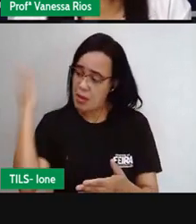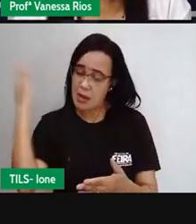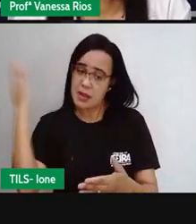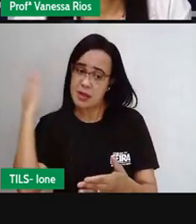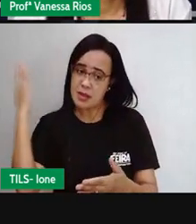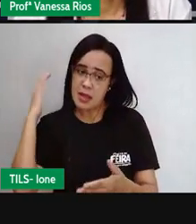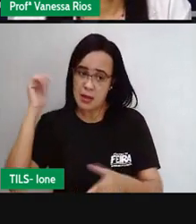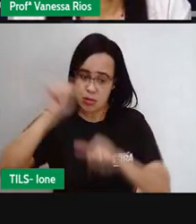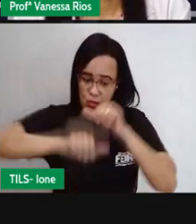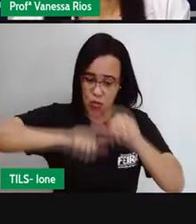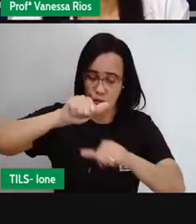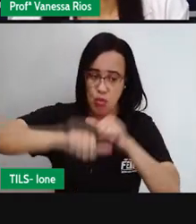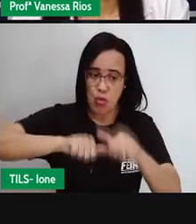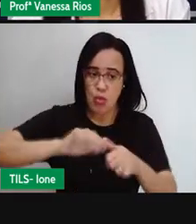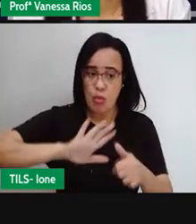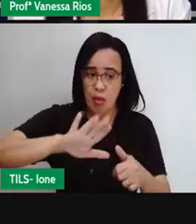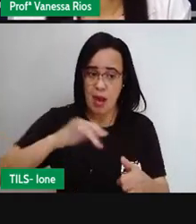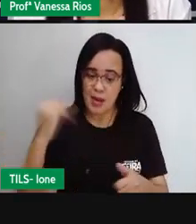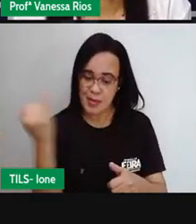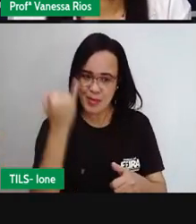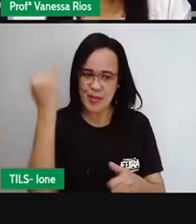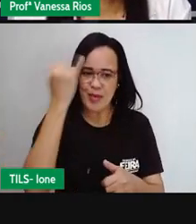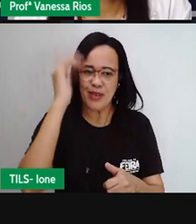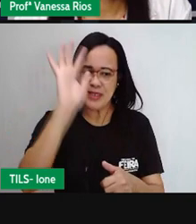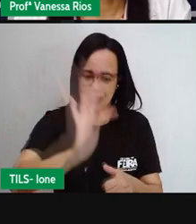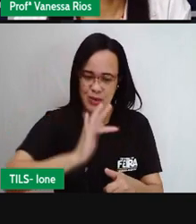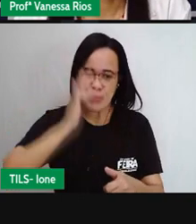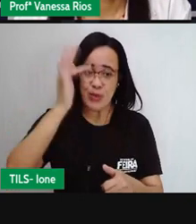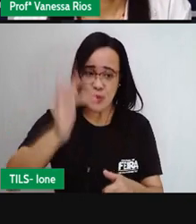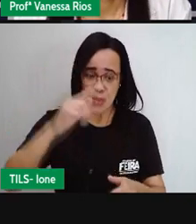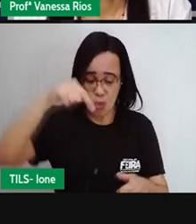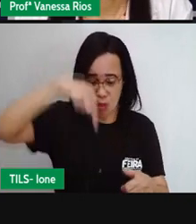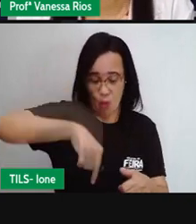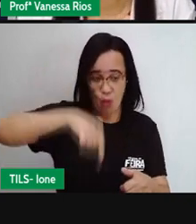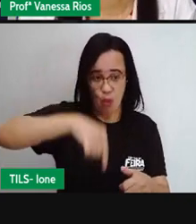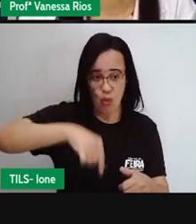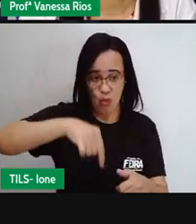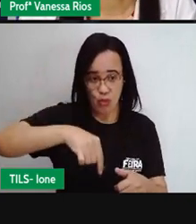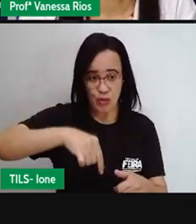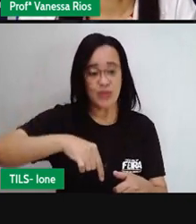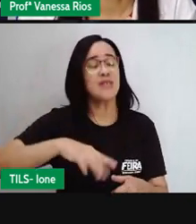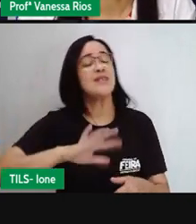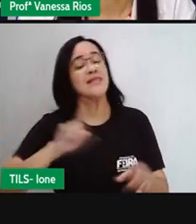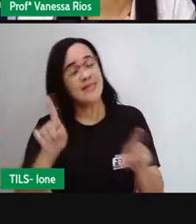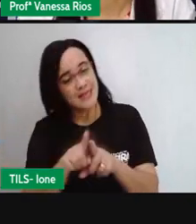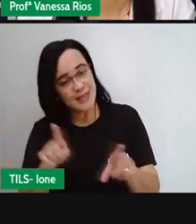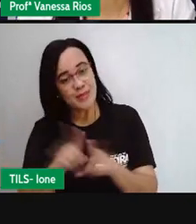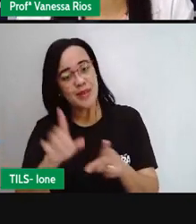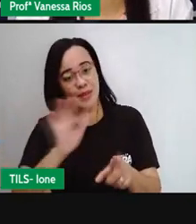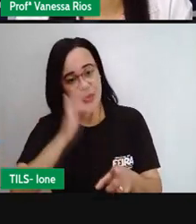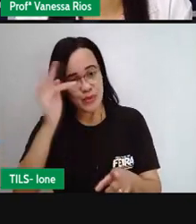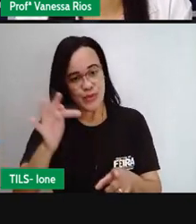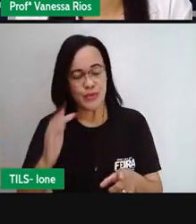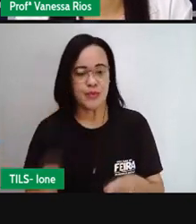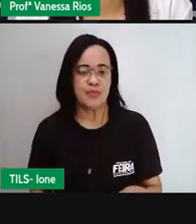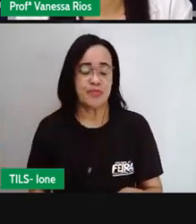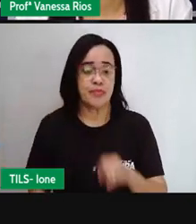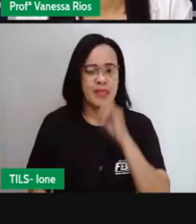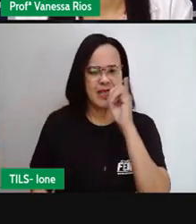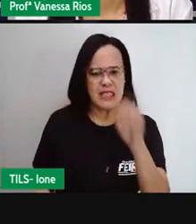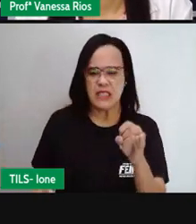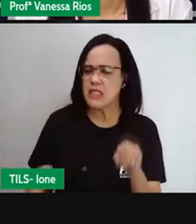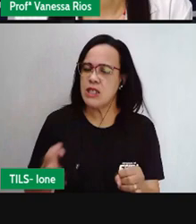presente. Então, observando aí todas as transformações, quem não conhece Salvador, né? Quem não conhece os pontos turísticos,